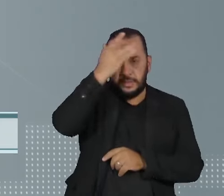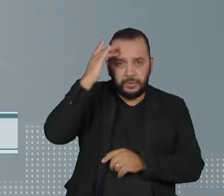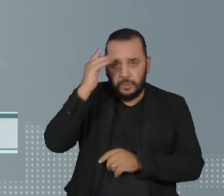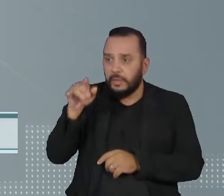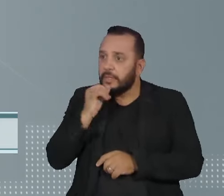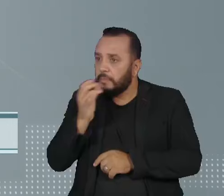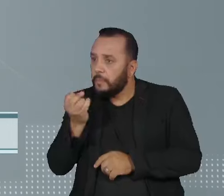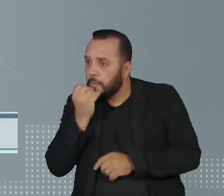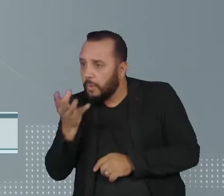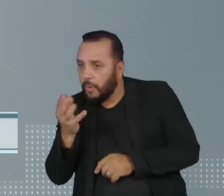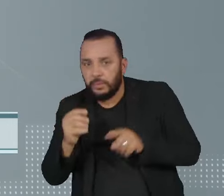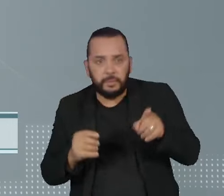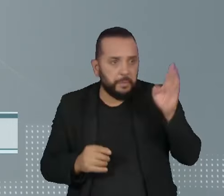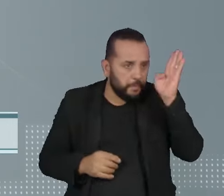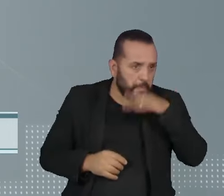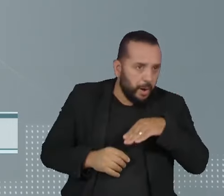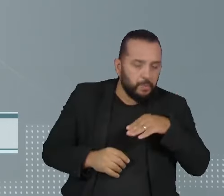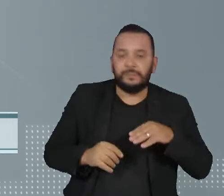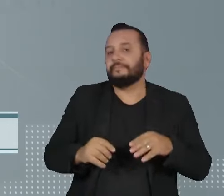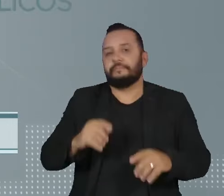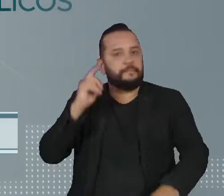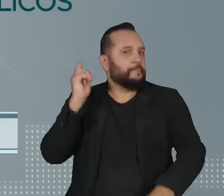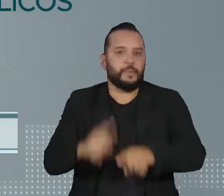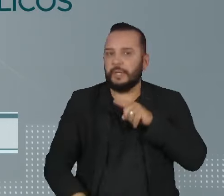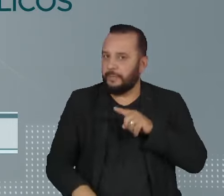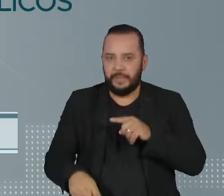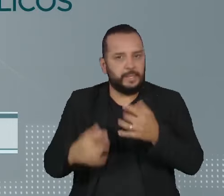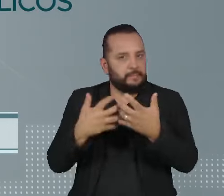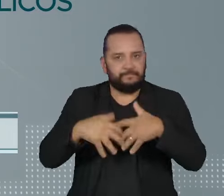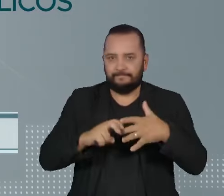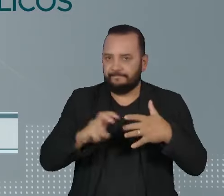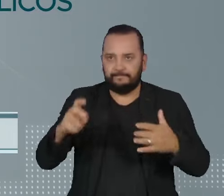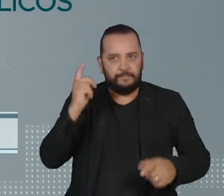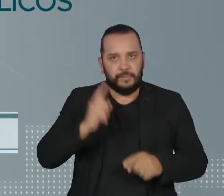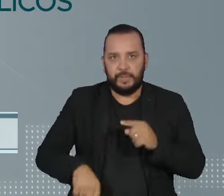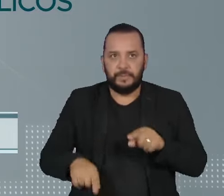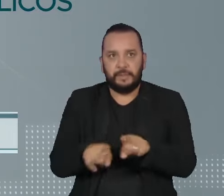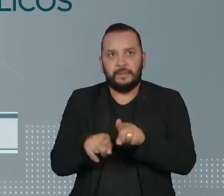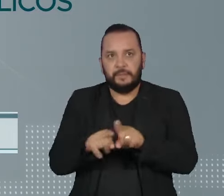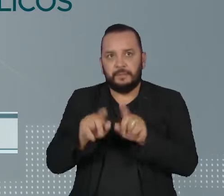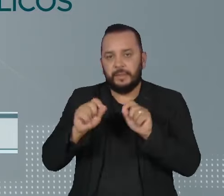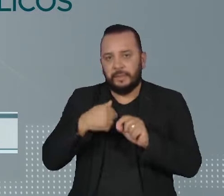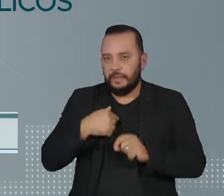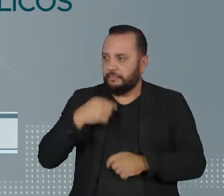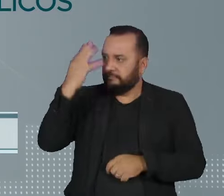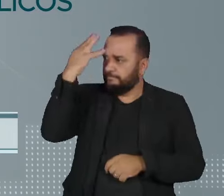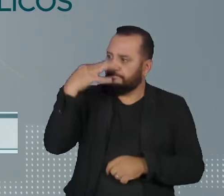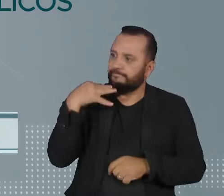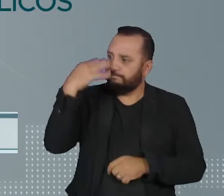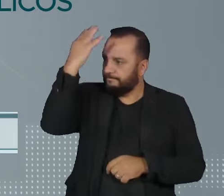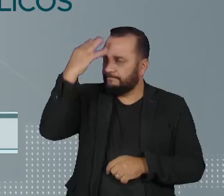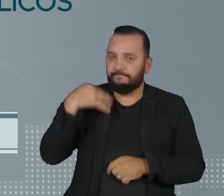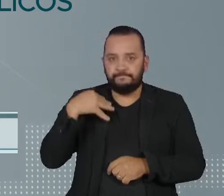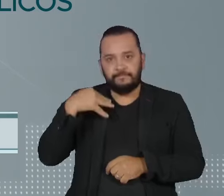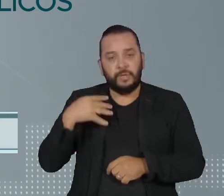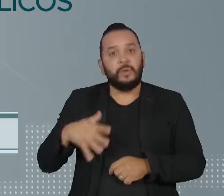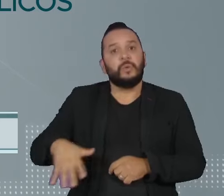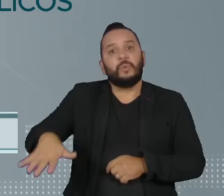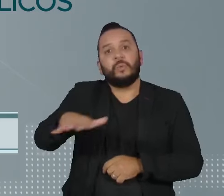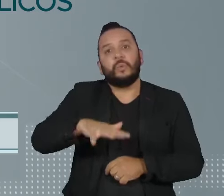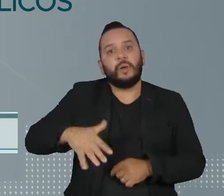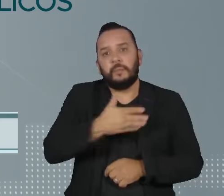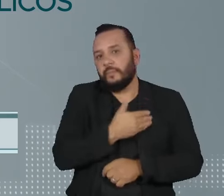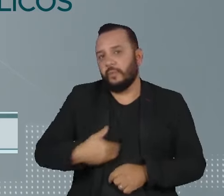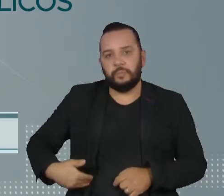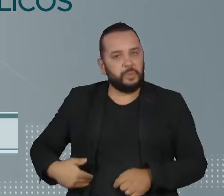pessoas, também será proibida. A vigilância biométrica em espaços públicos, como reconhecimento facial, também não